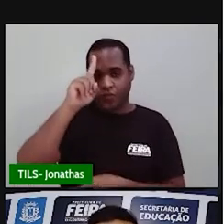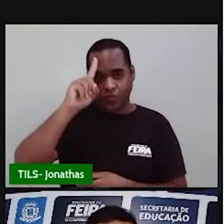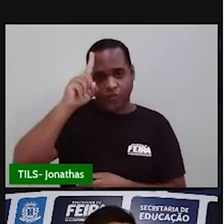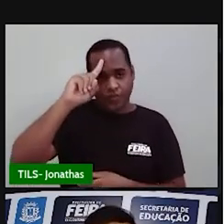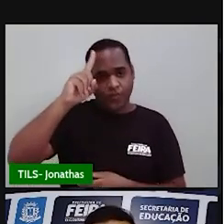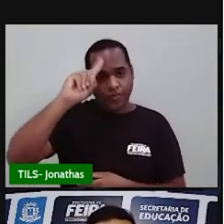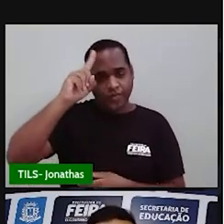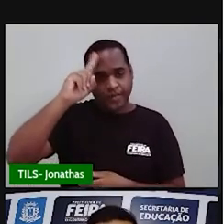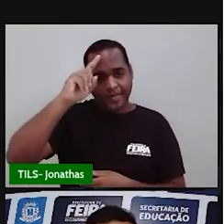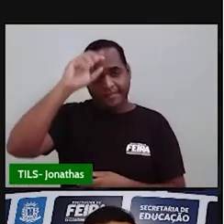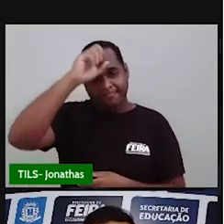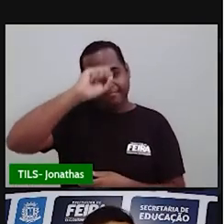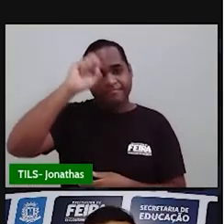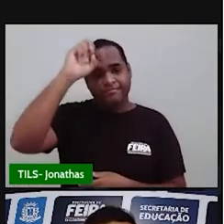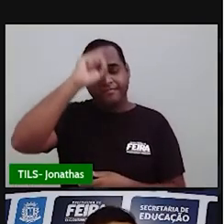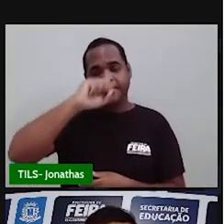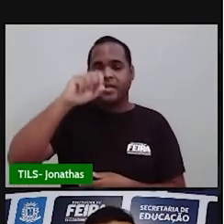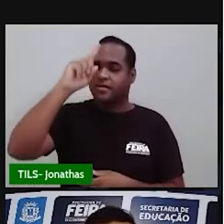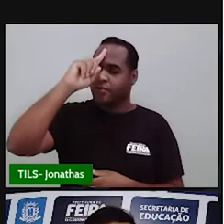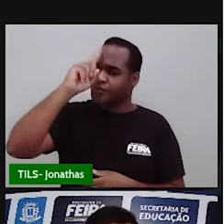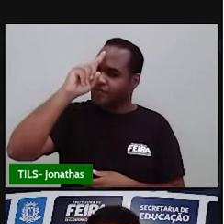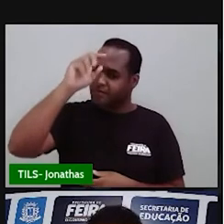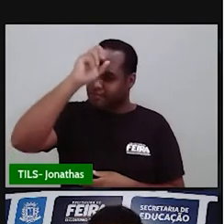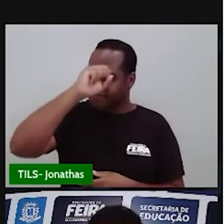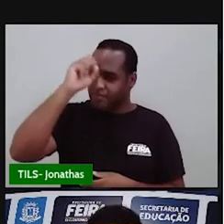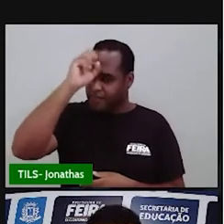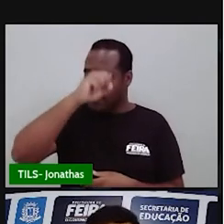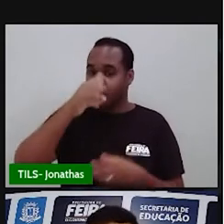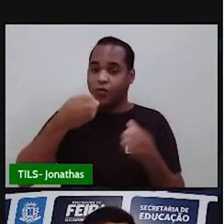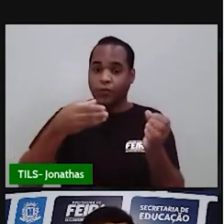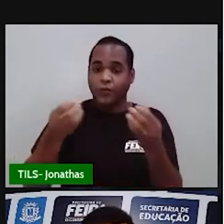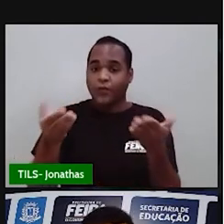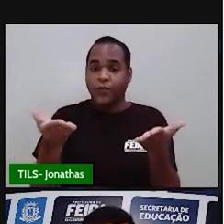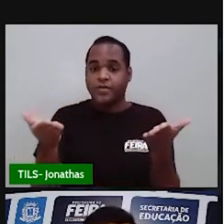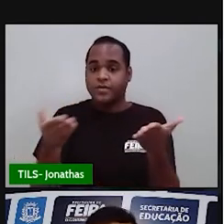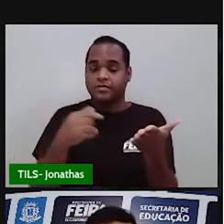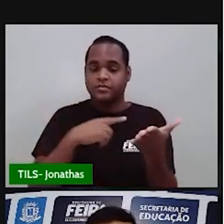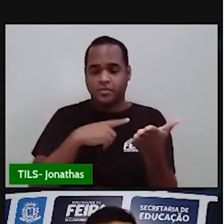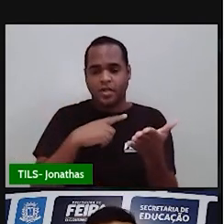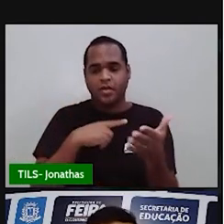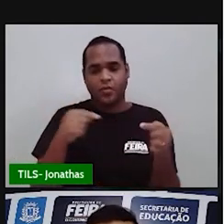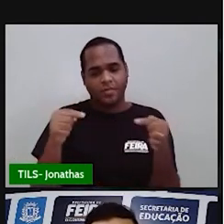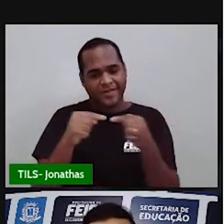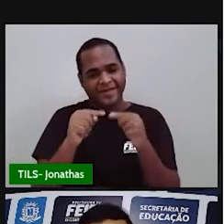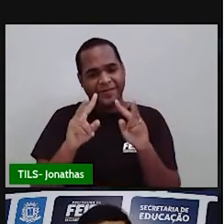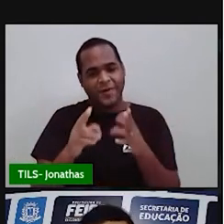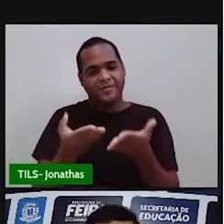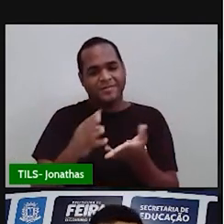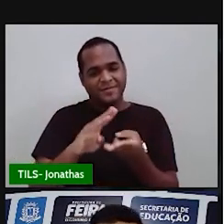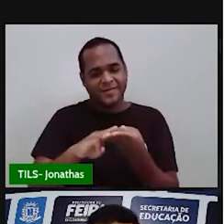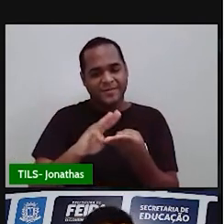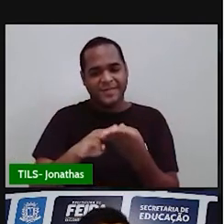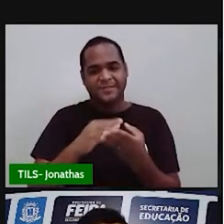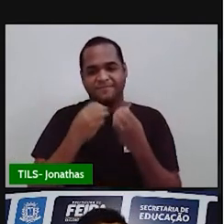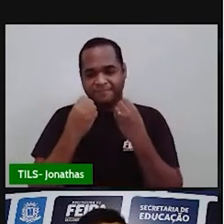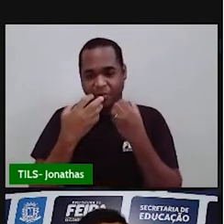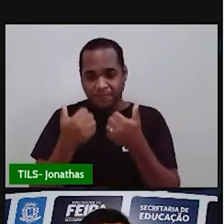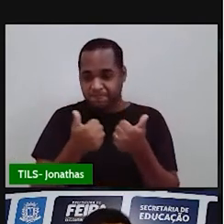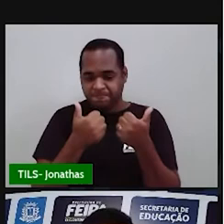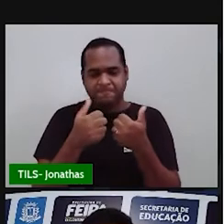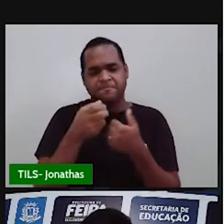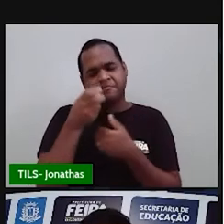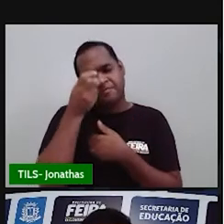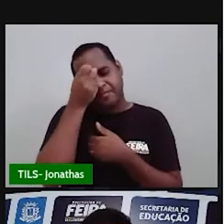né, aprendendo alguma coisa e hoje é dia de matemática, certo? O a gente vai